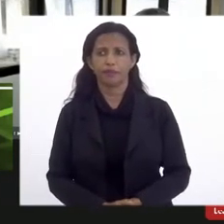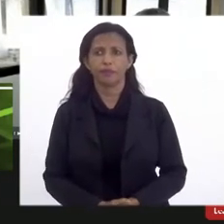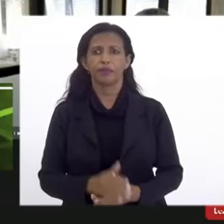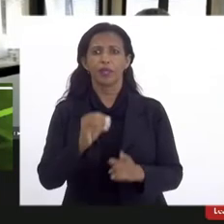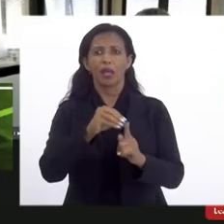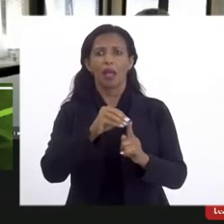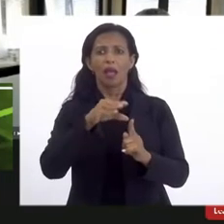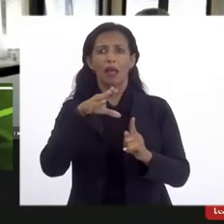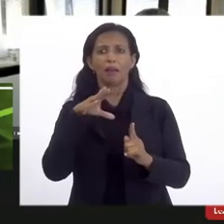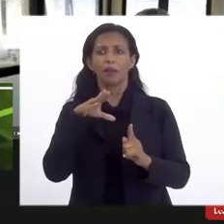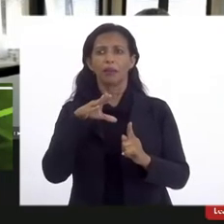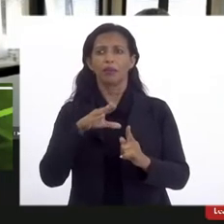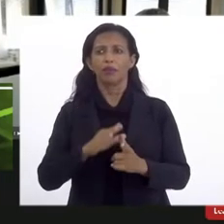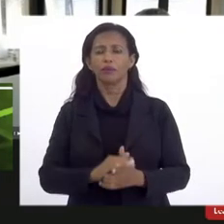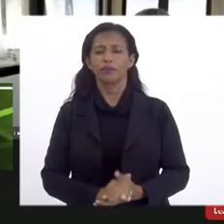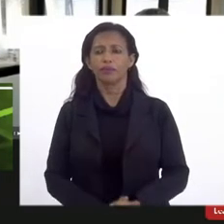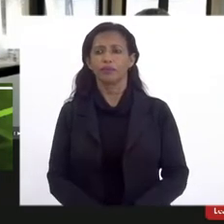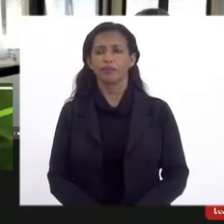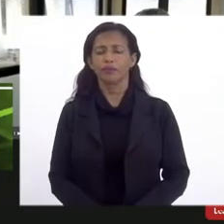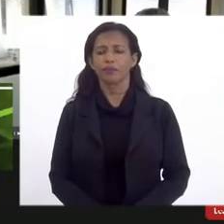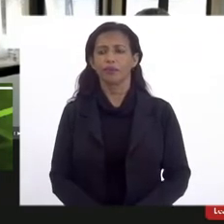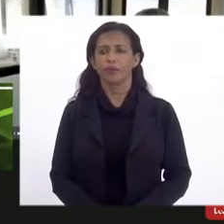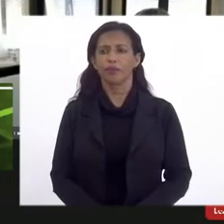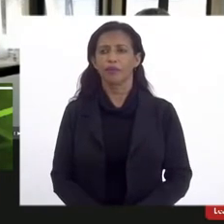microfone, tem que abrir o microfone, senhor Guilherme.